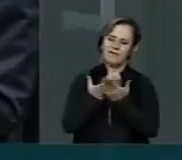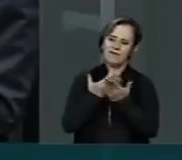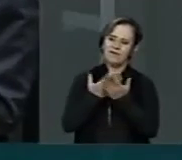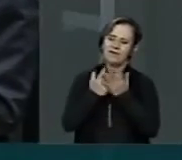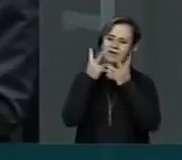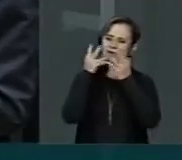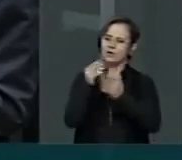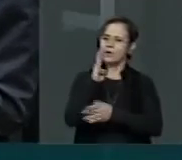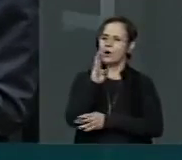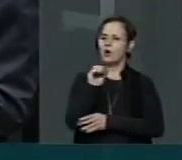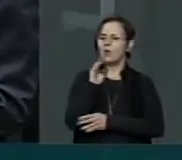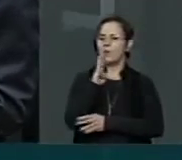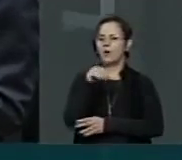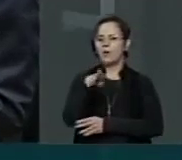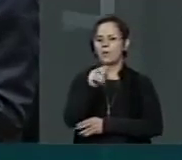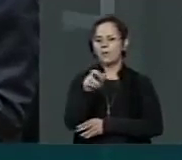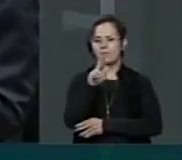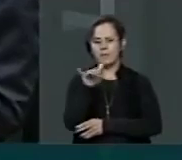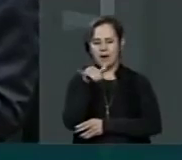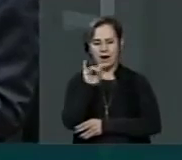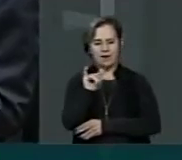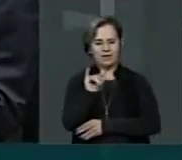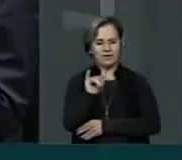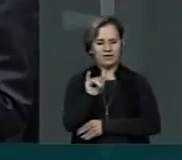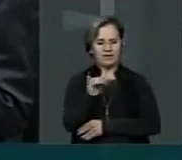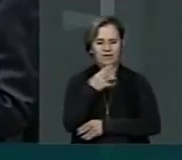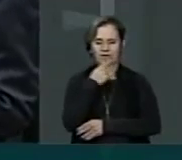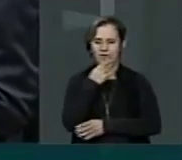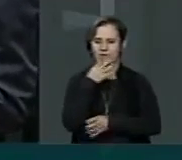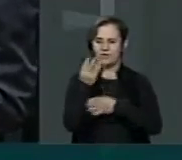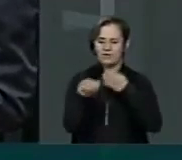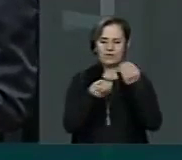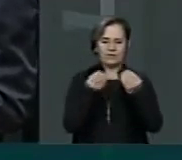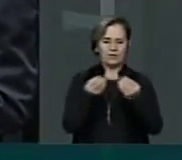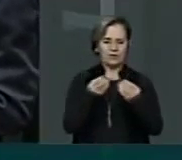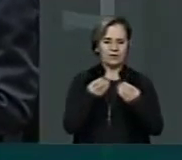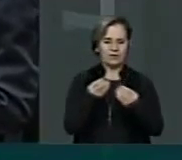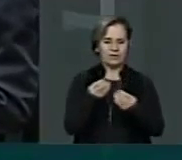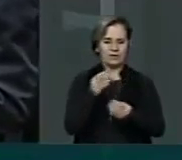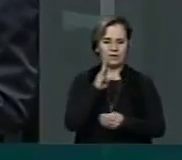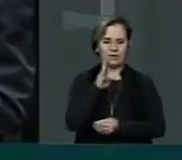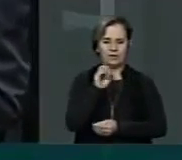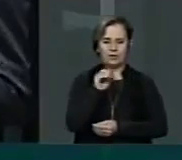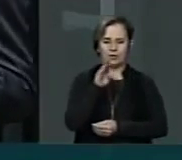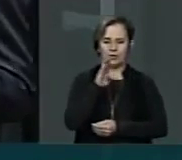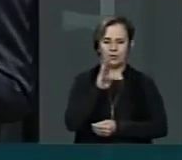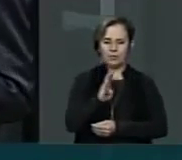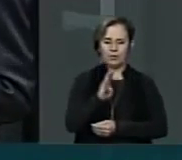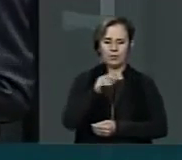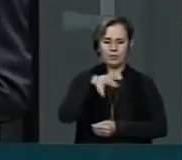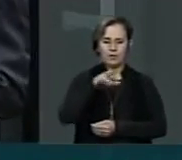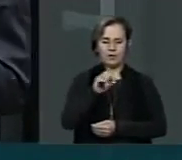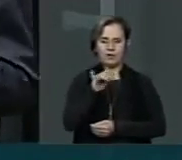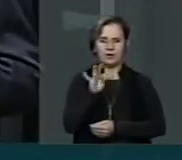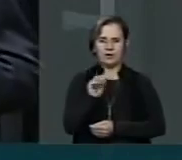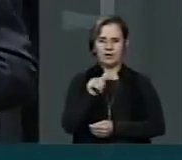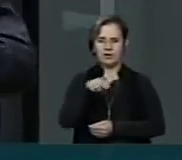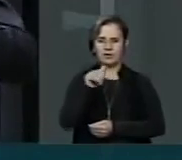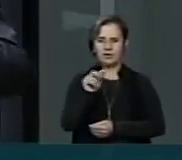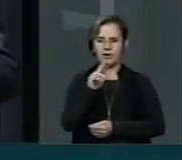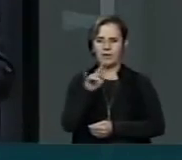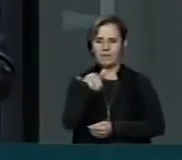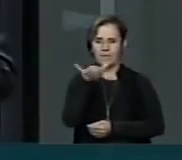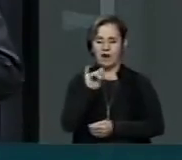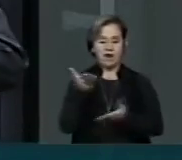Bob Marley. O chamado, que é mais completo o nome, é Bob Nesta Marley. Que completa